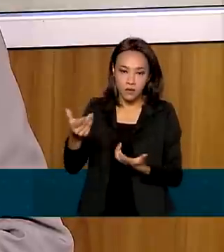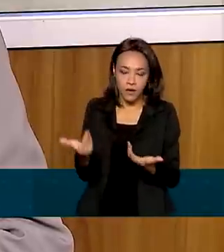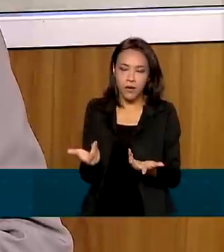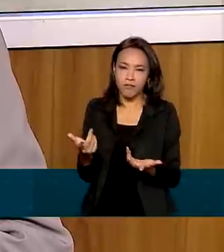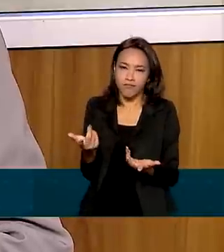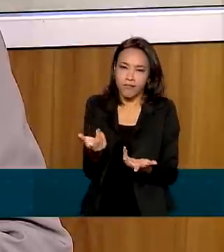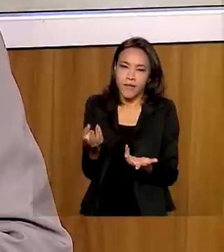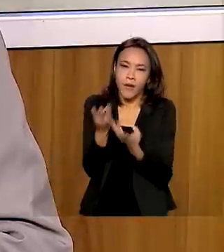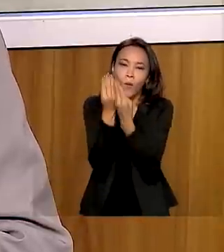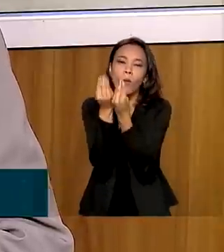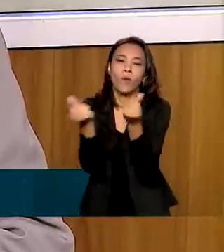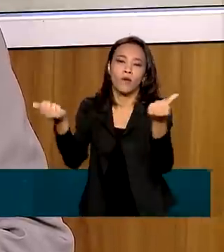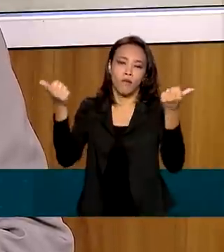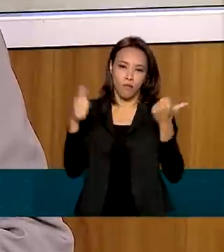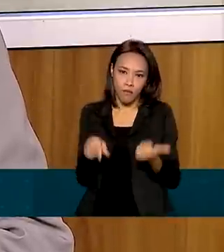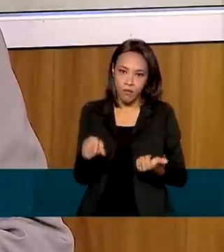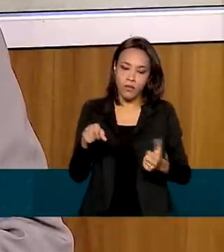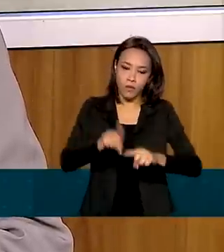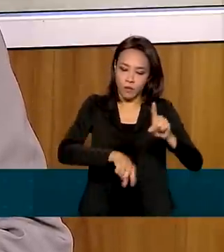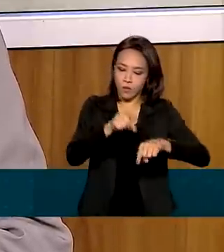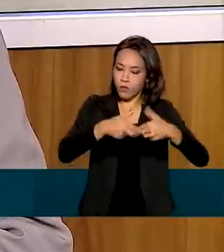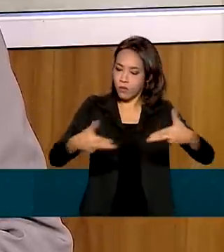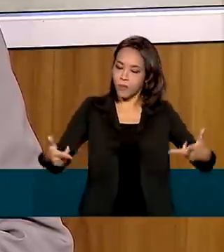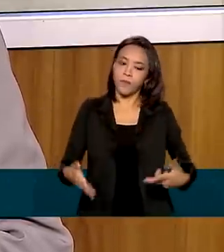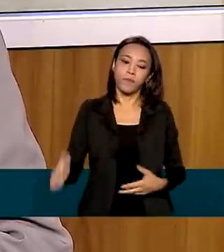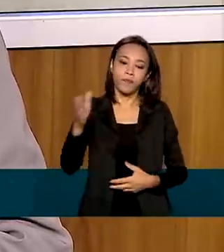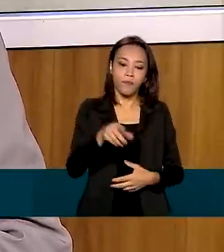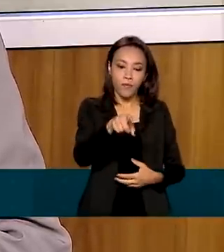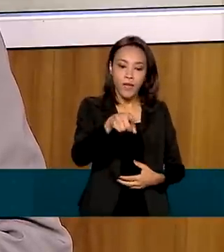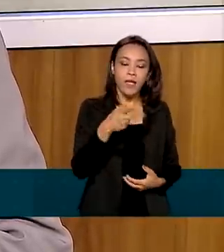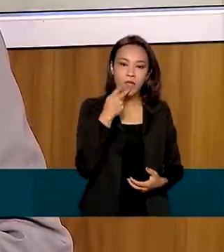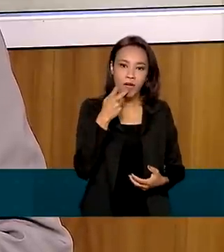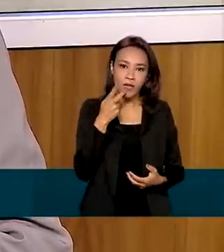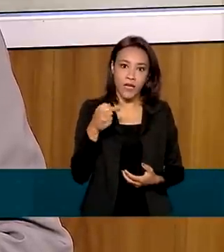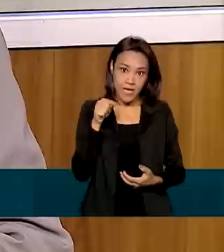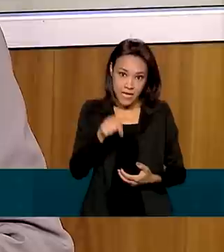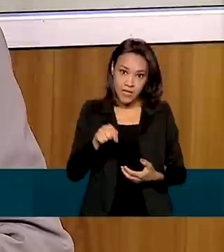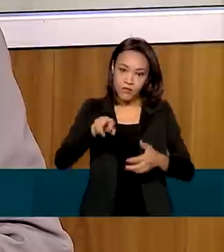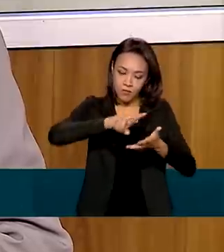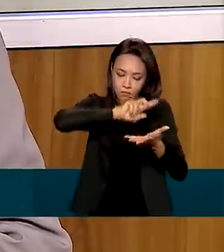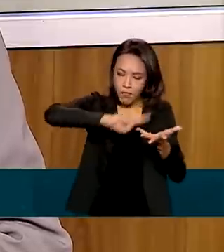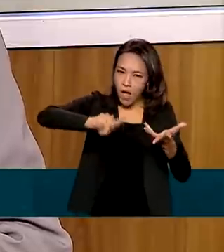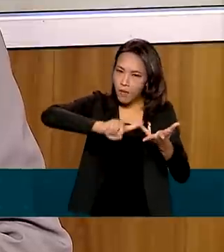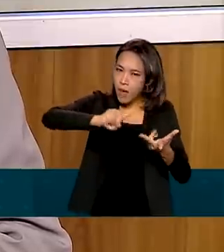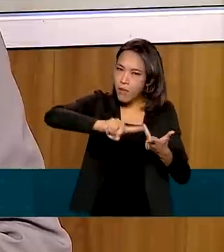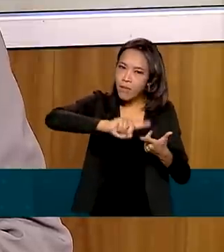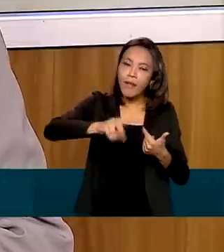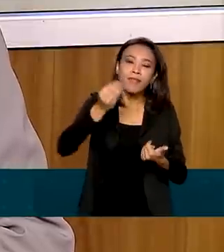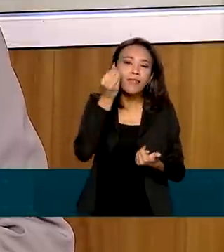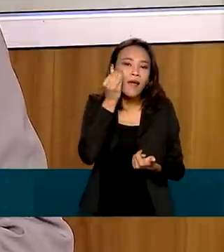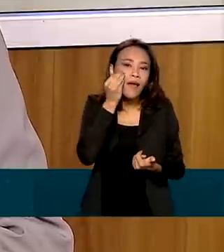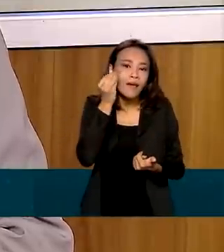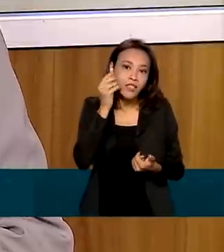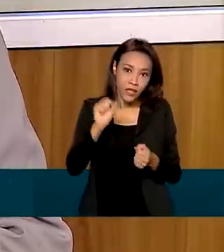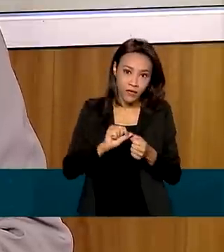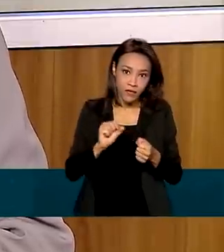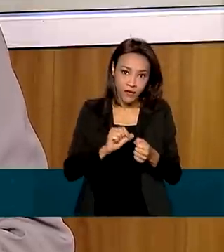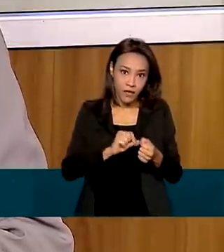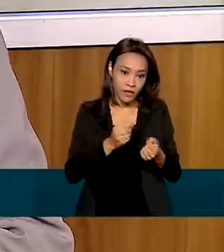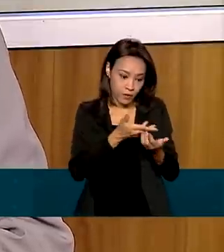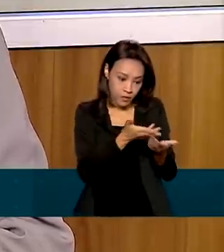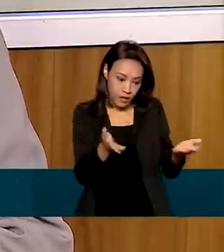Essa eficiência energética, através de uma série de testes que são desenvolvidos pelo Inmetro, que são feitos no produto, eles são